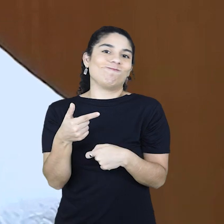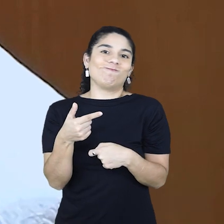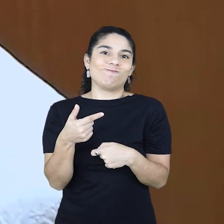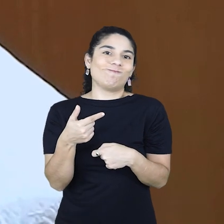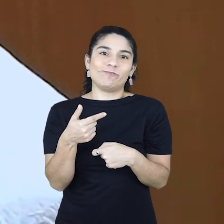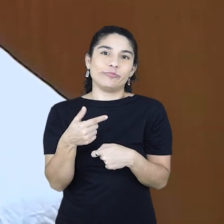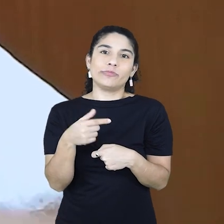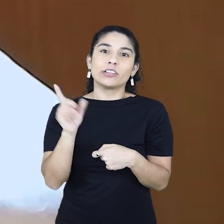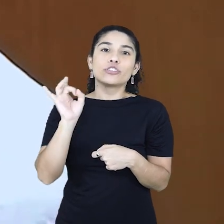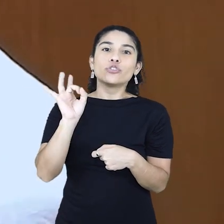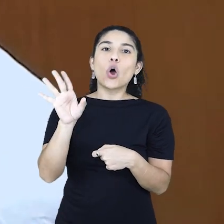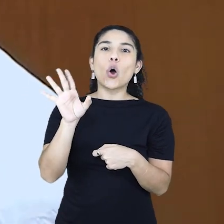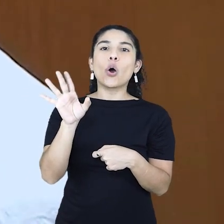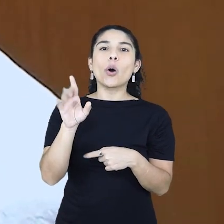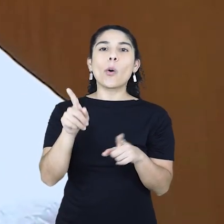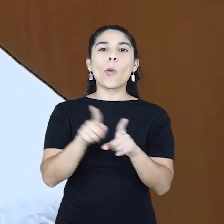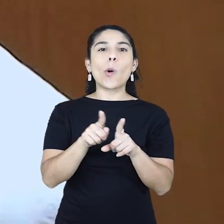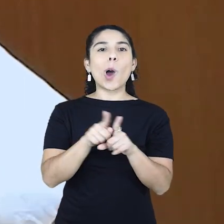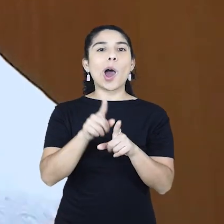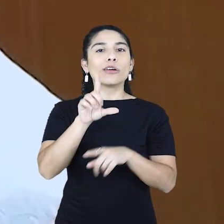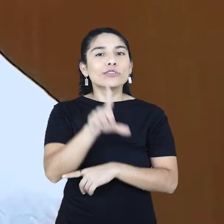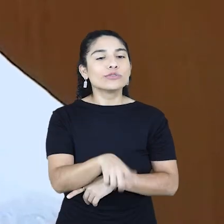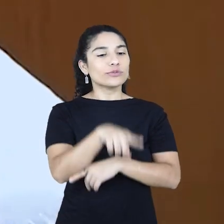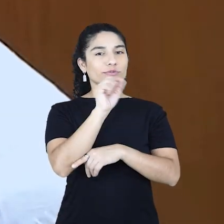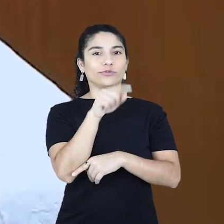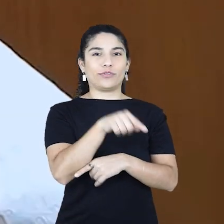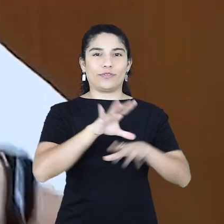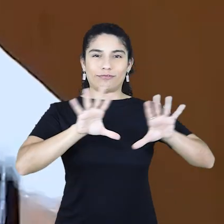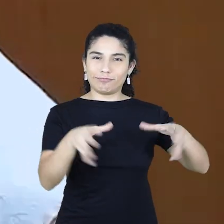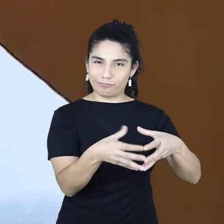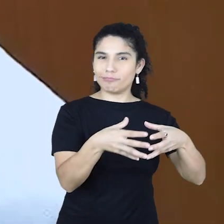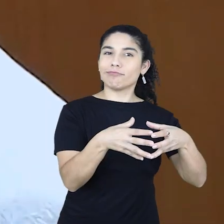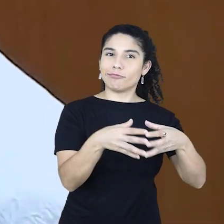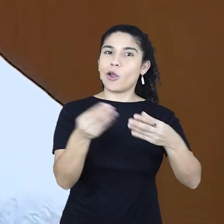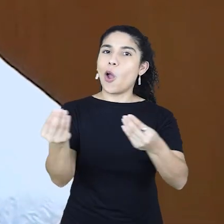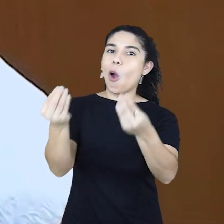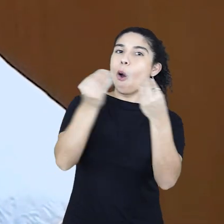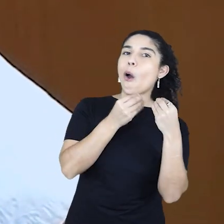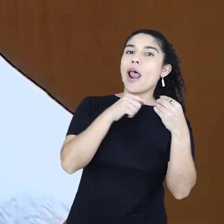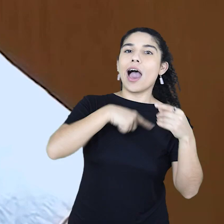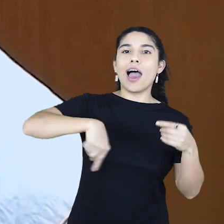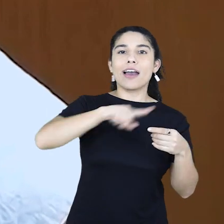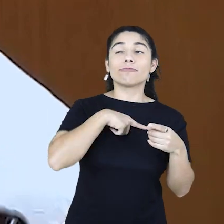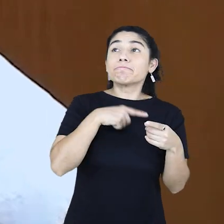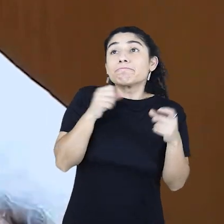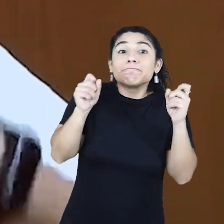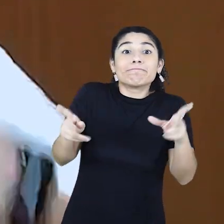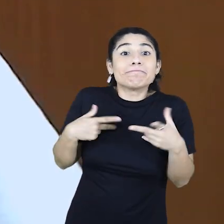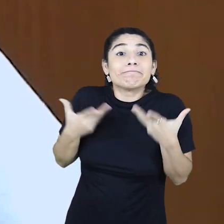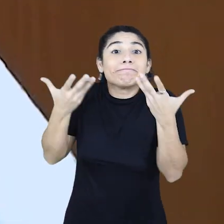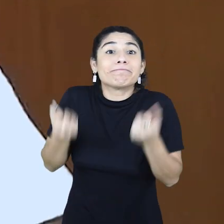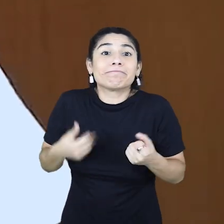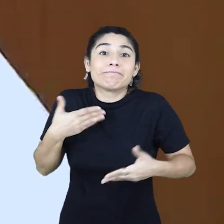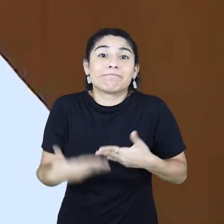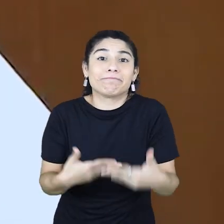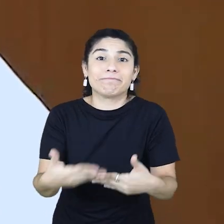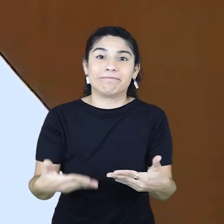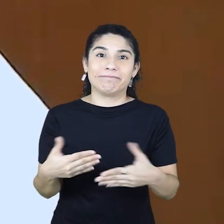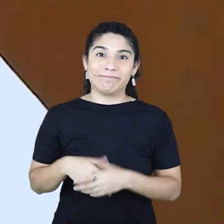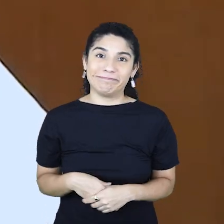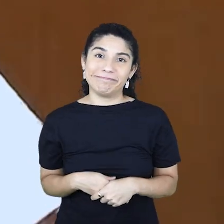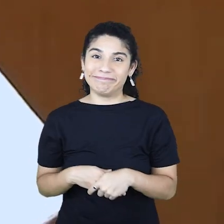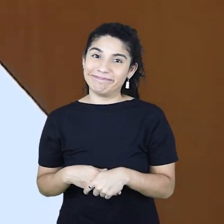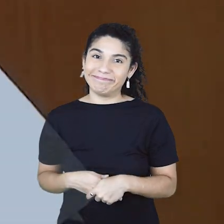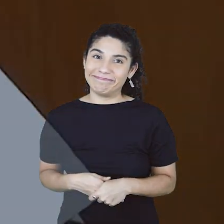guia veio dessa convocação despretensiosa que me fizeram e que eu despretensiosamente